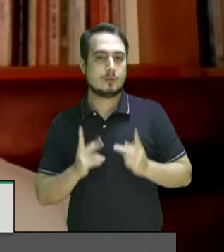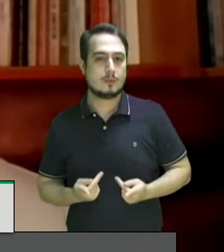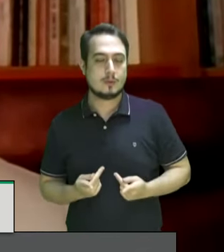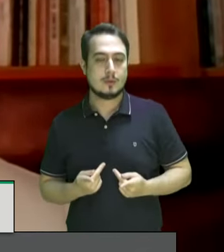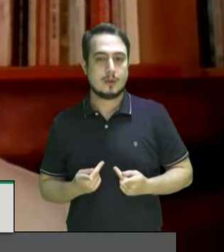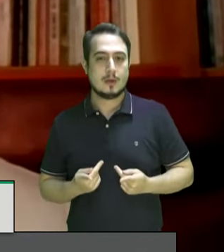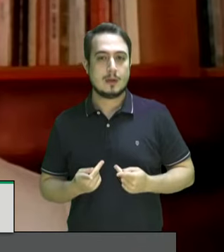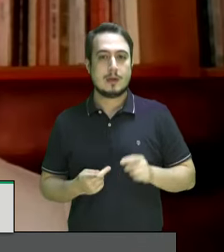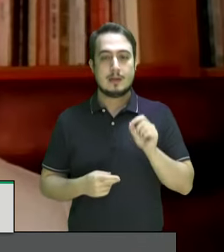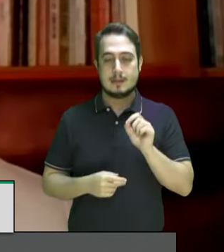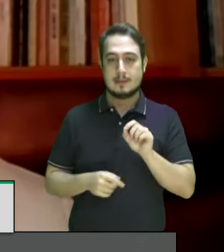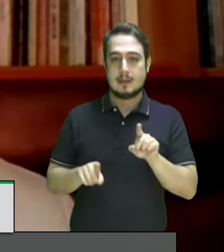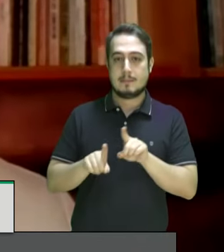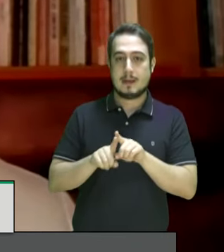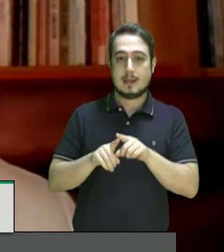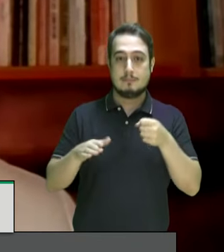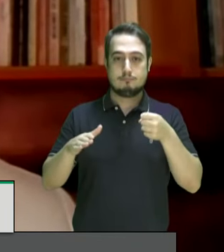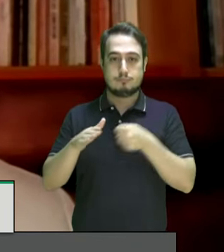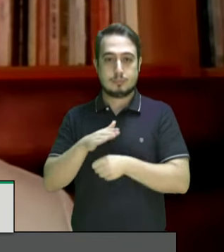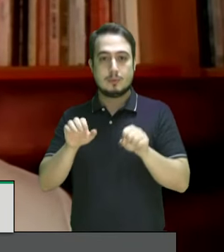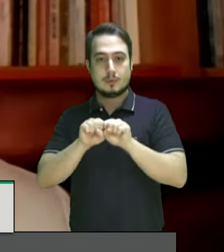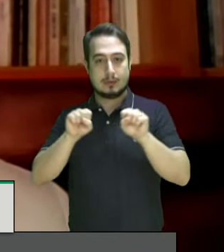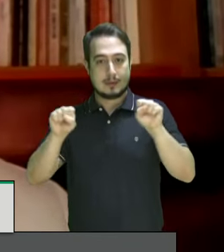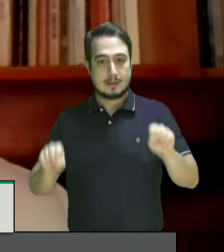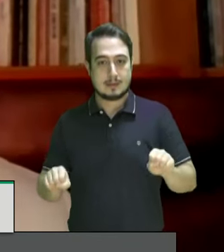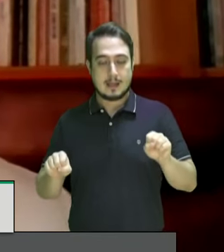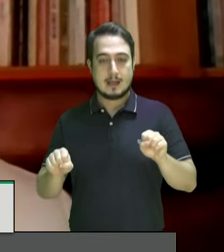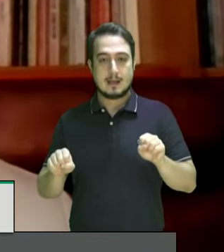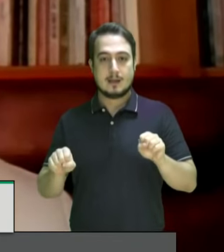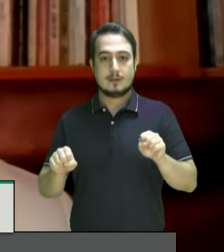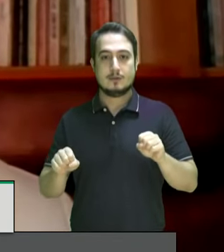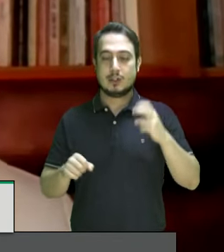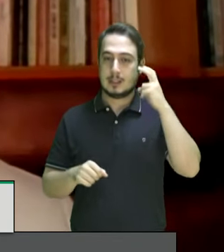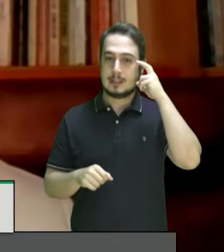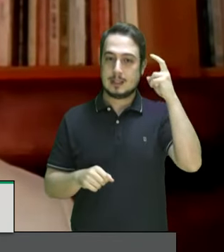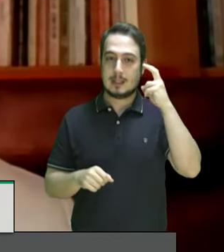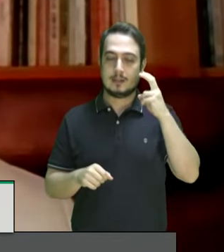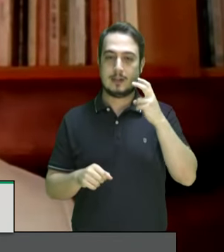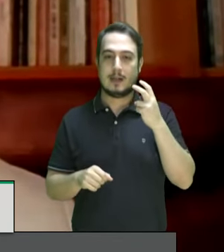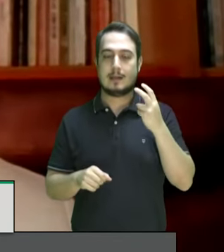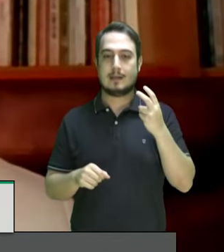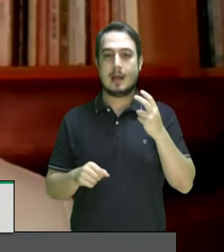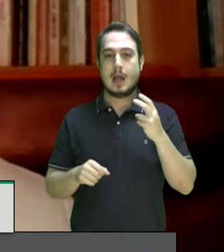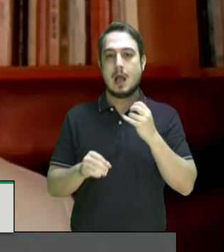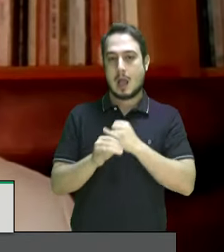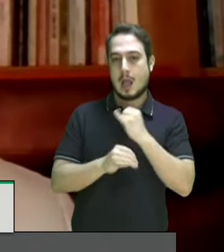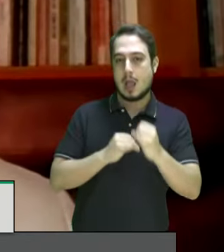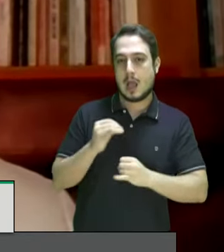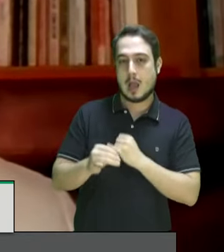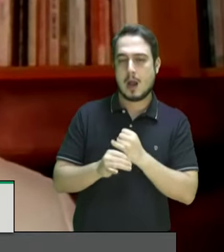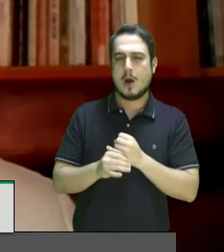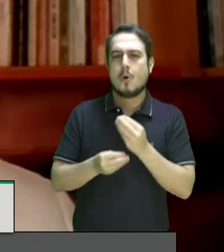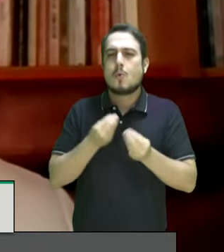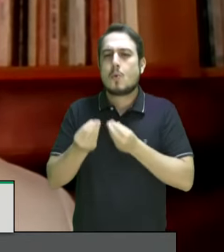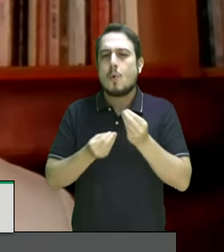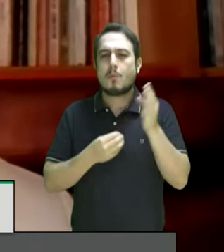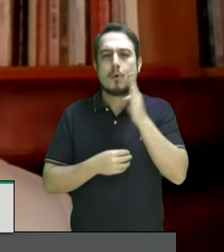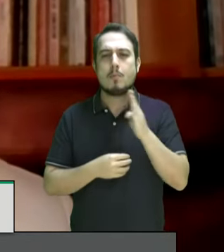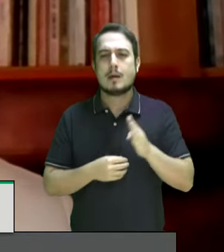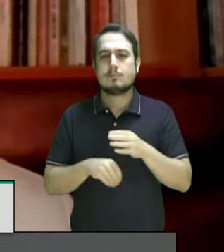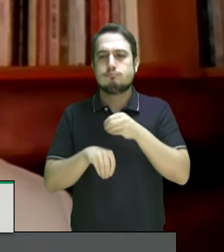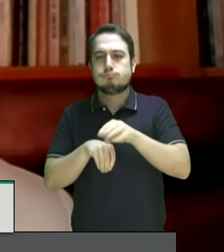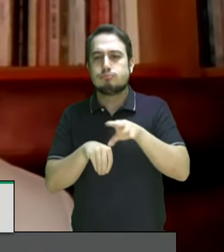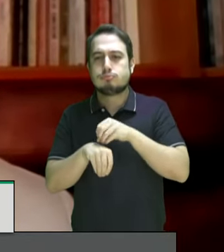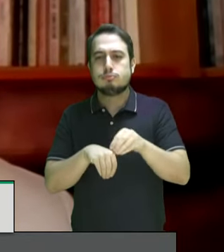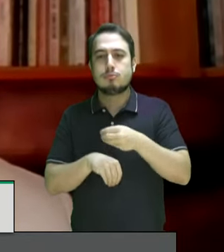despliegue e aplicación de sistemas de inteligência artificial? Con que medidas cuenta Brasil? Tanto a nivel do sector público como